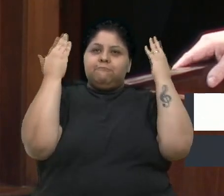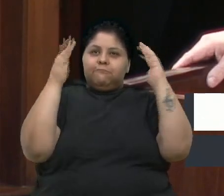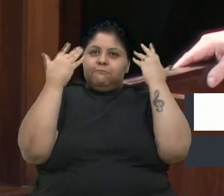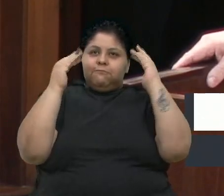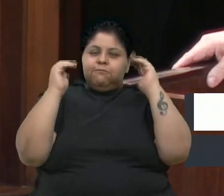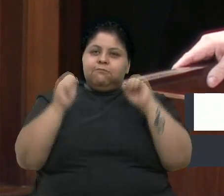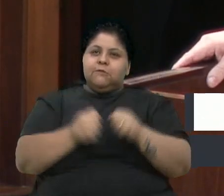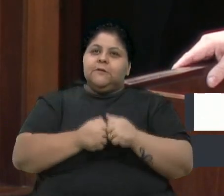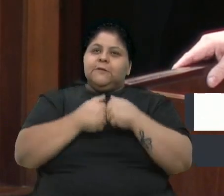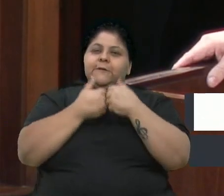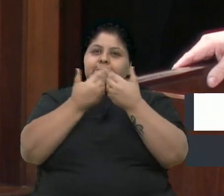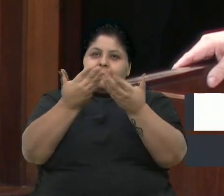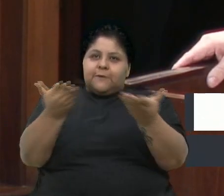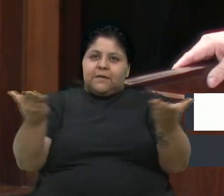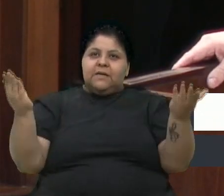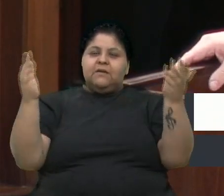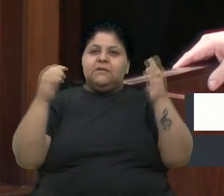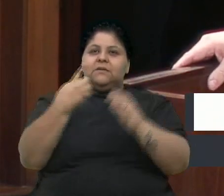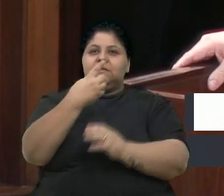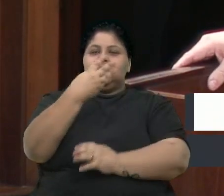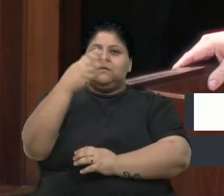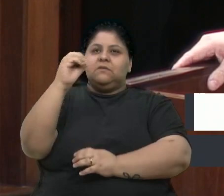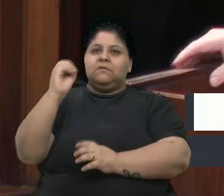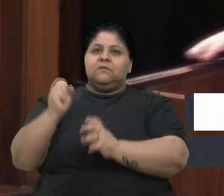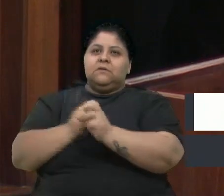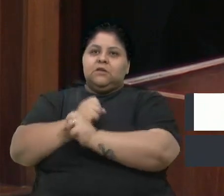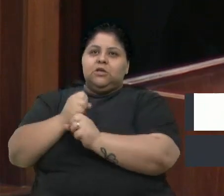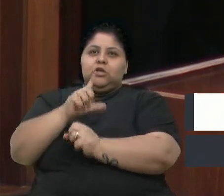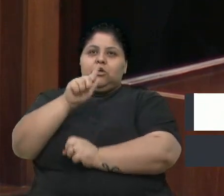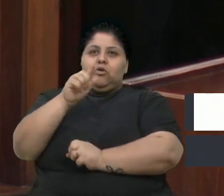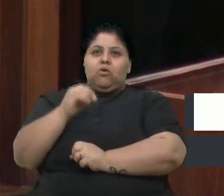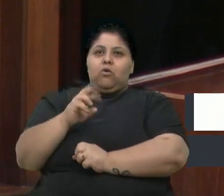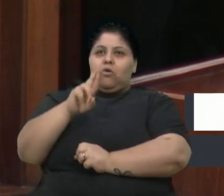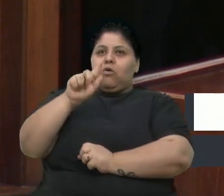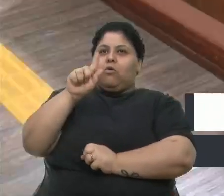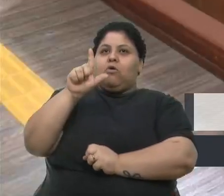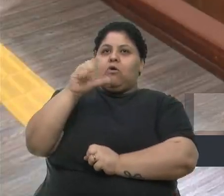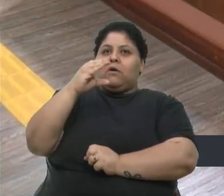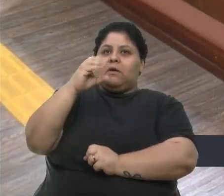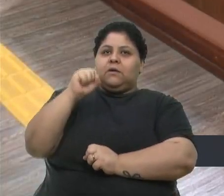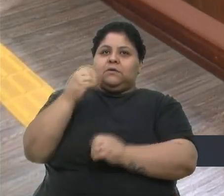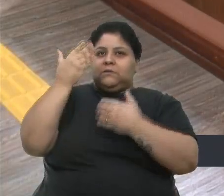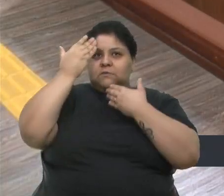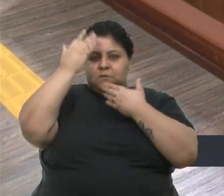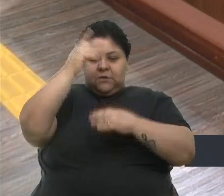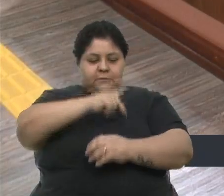Oriente do Rio Grande do Sul, pelos 130 anos, o GORGS. Muito obrigado, presidente. Obrigado.